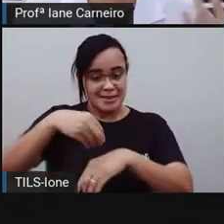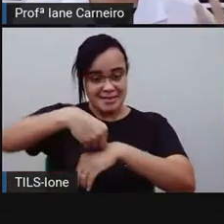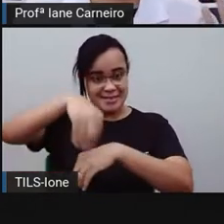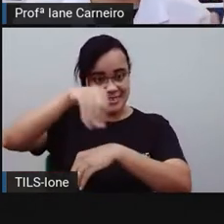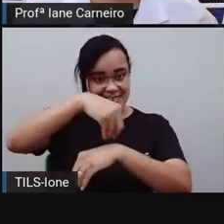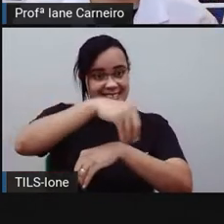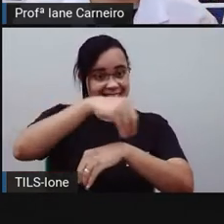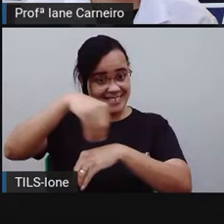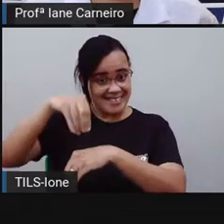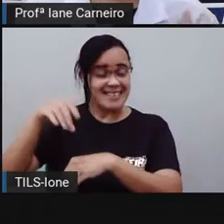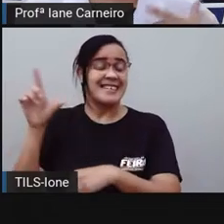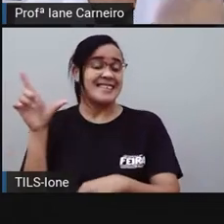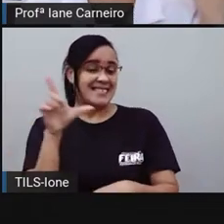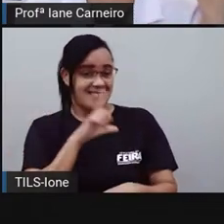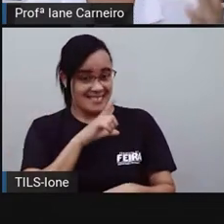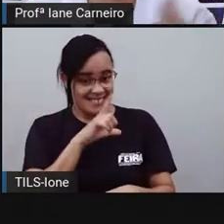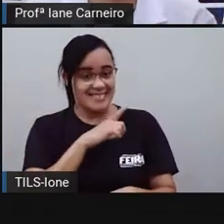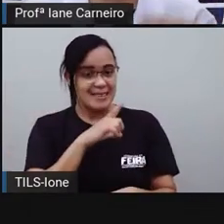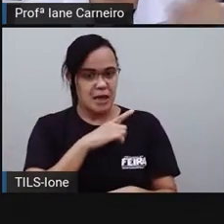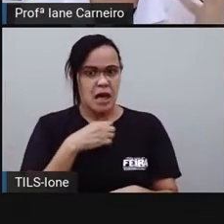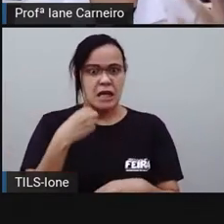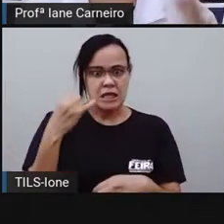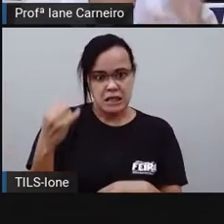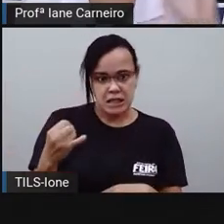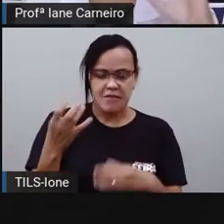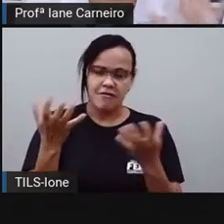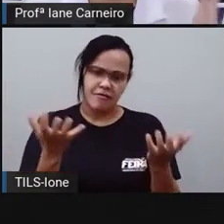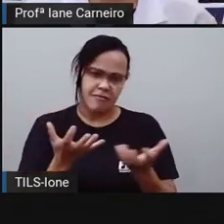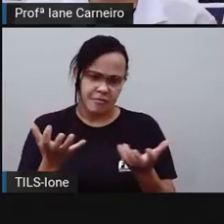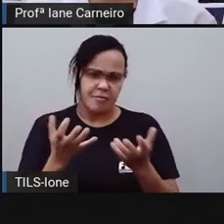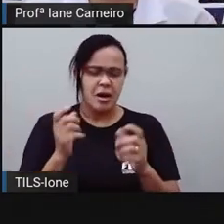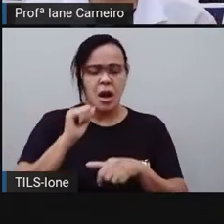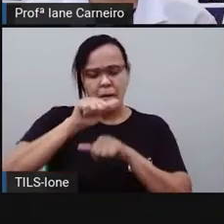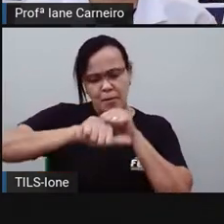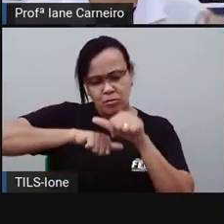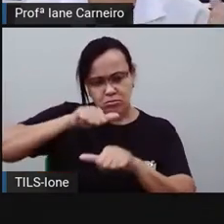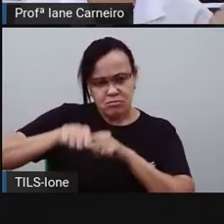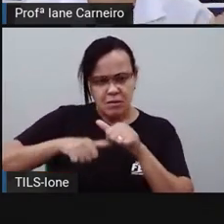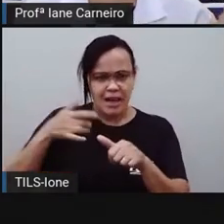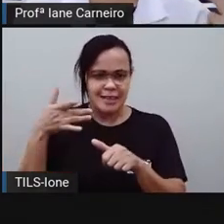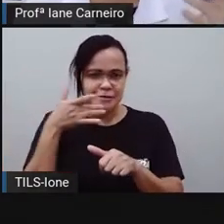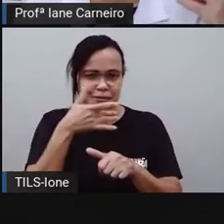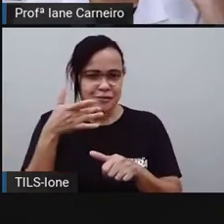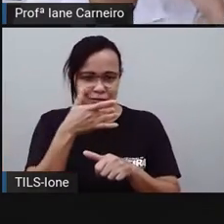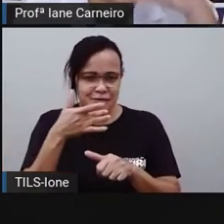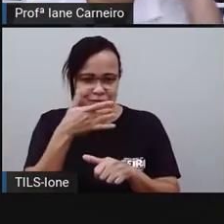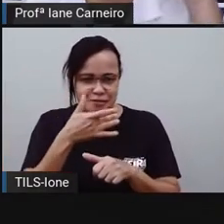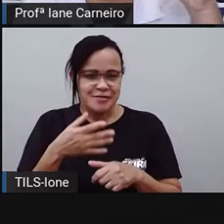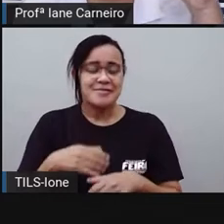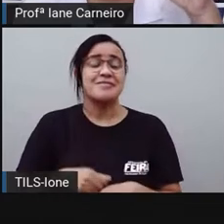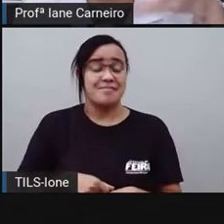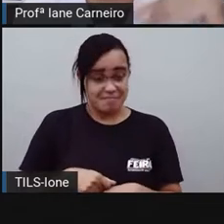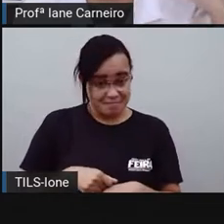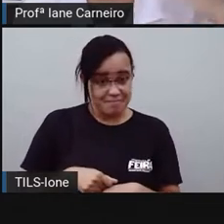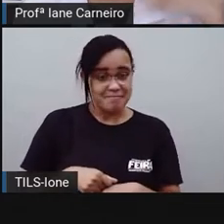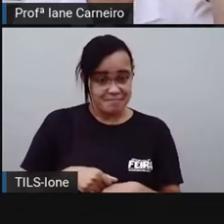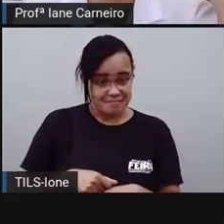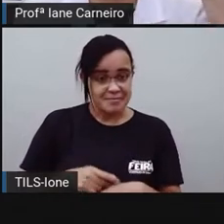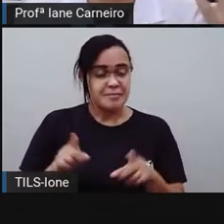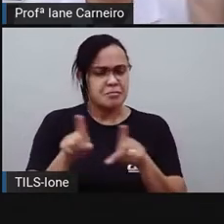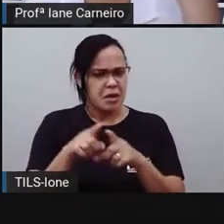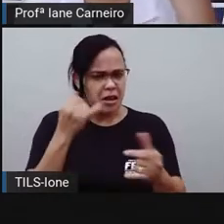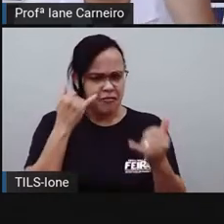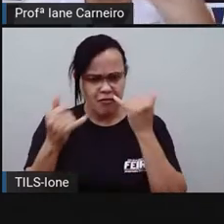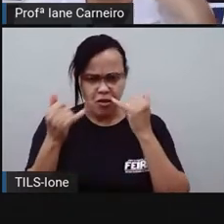Se você quiser fazer, né? De outro sabor. Tem a dica aqui também, né? Tem também aquelas outras informações